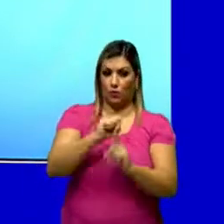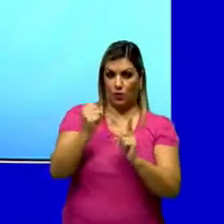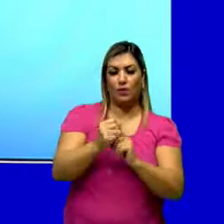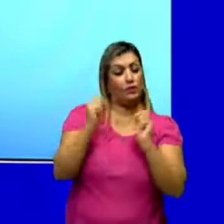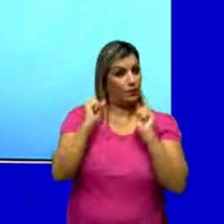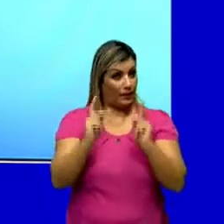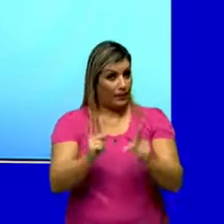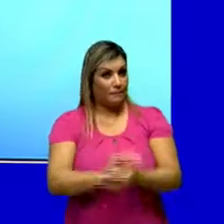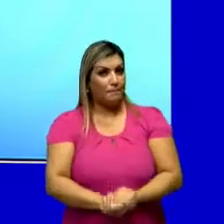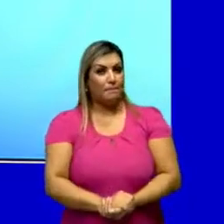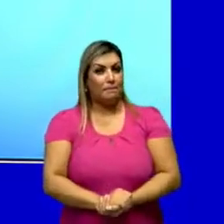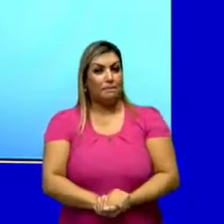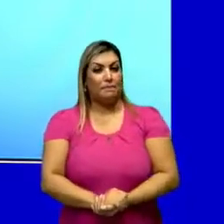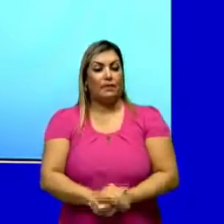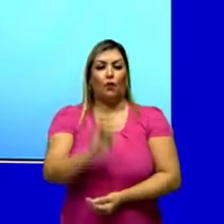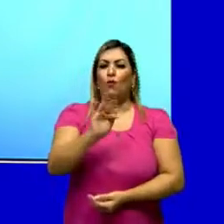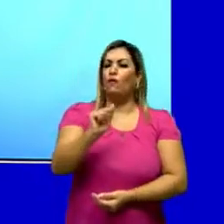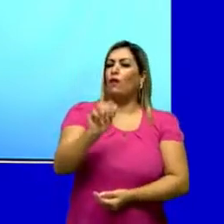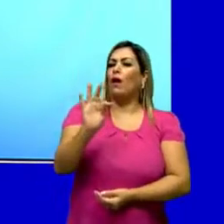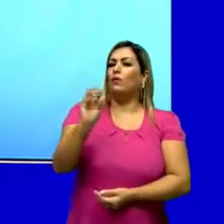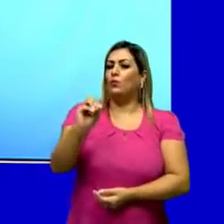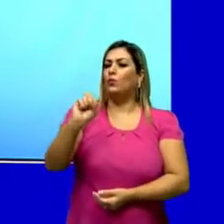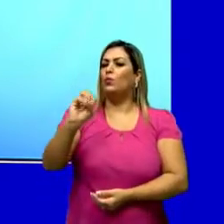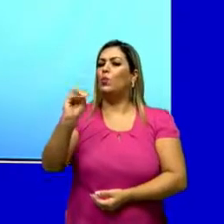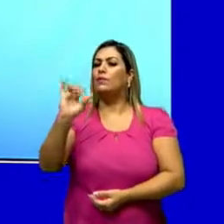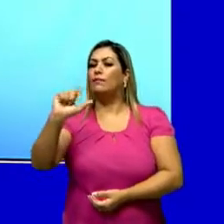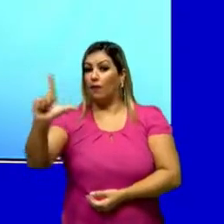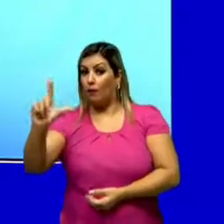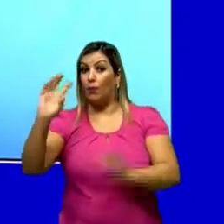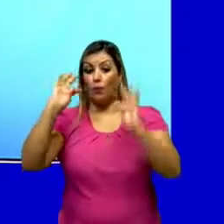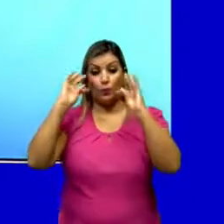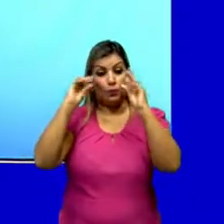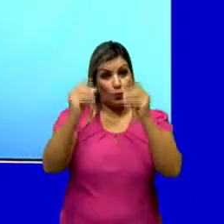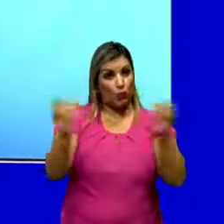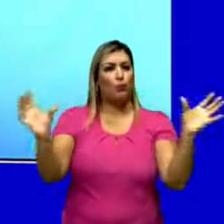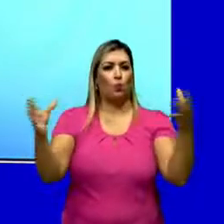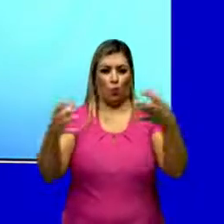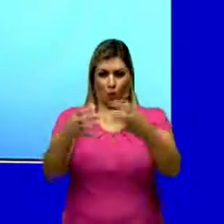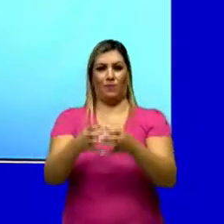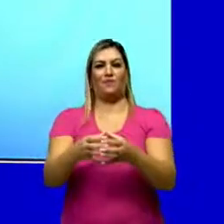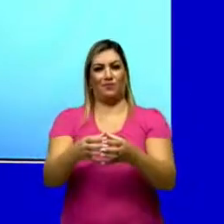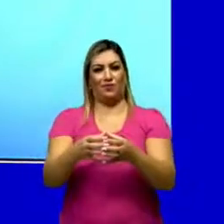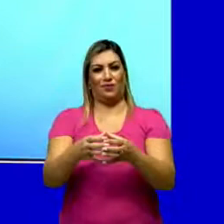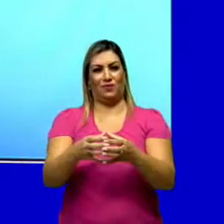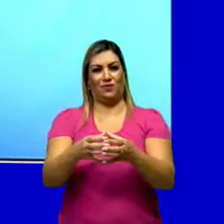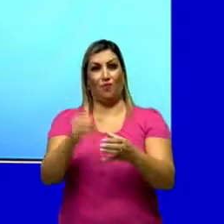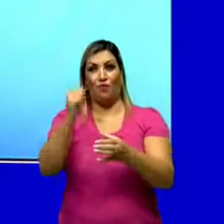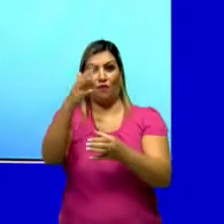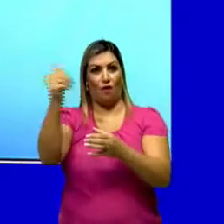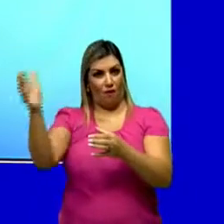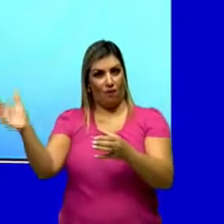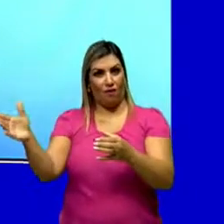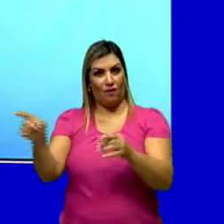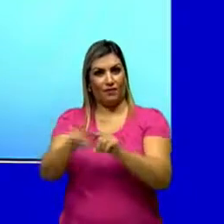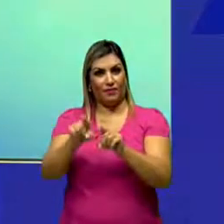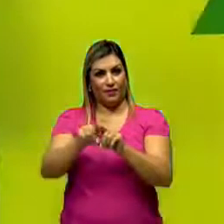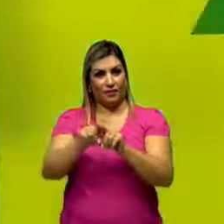ok? O fato social é tudo aquilo que é considerado coletivo, exterior e